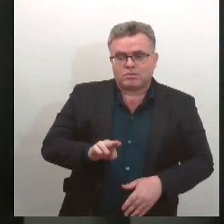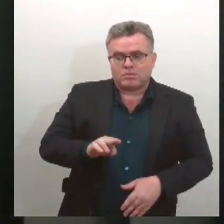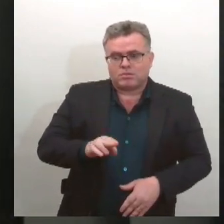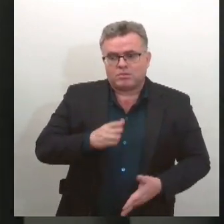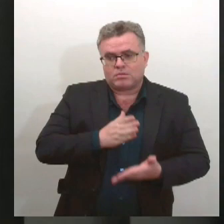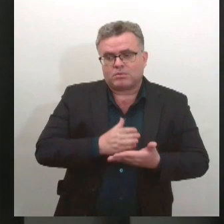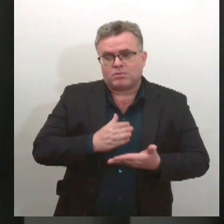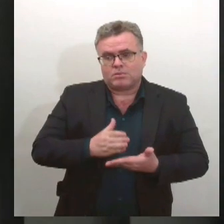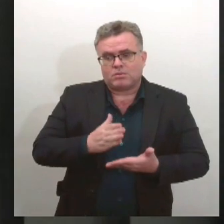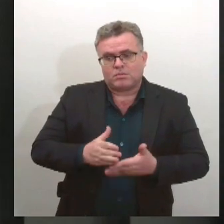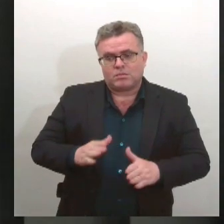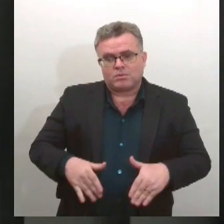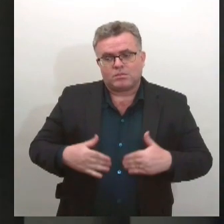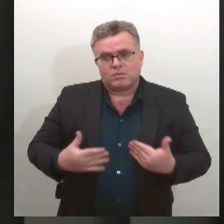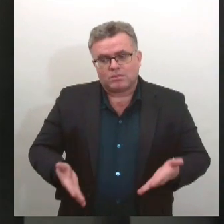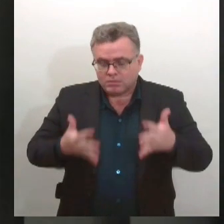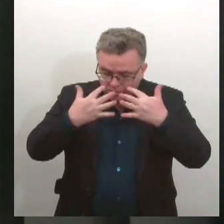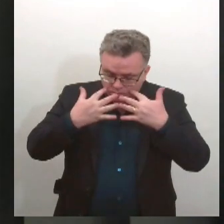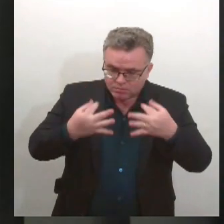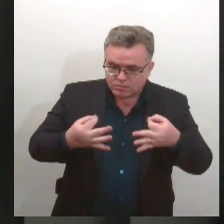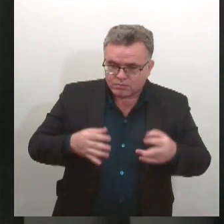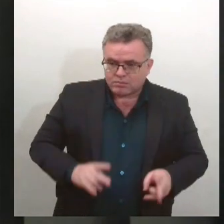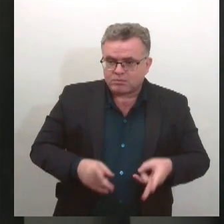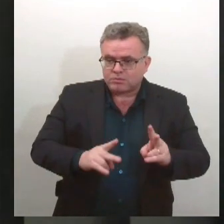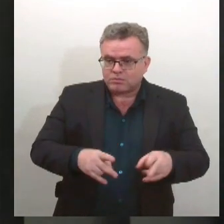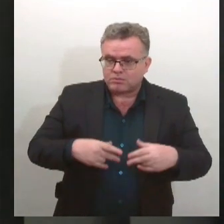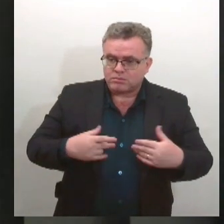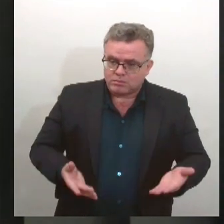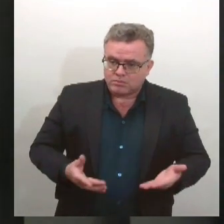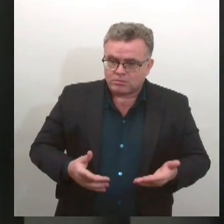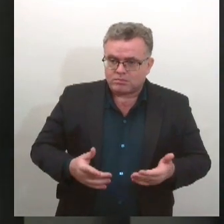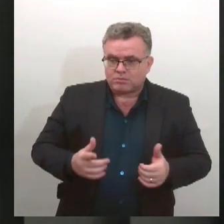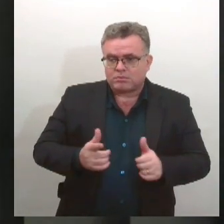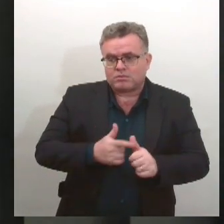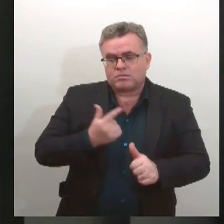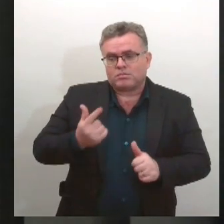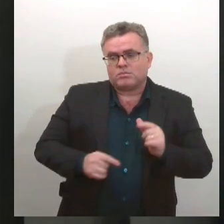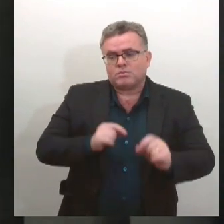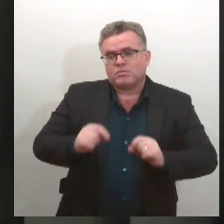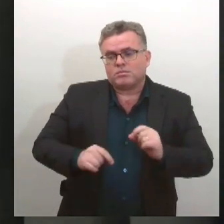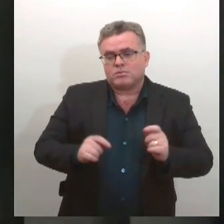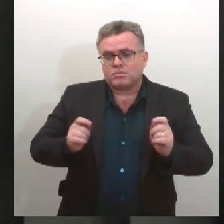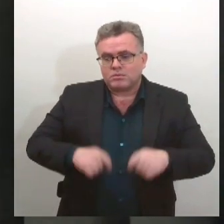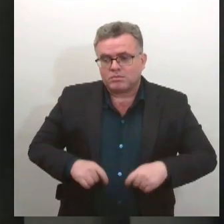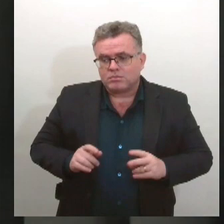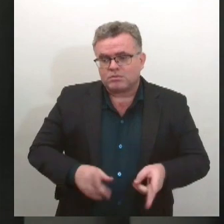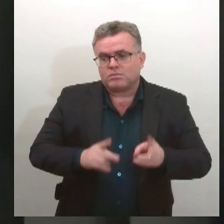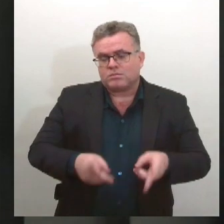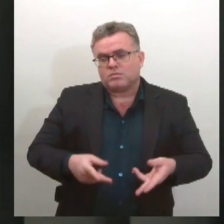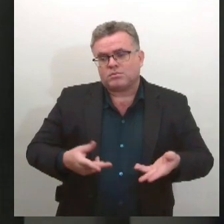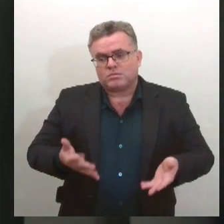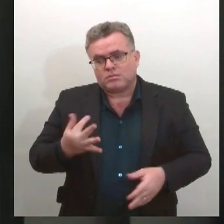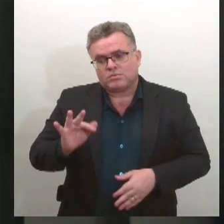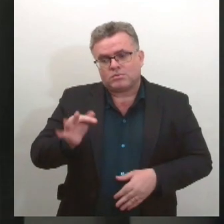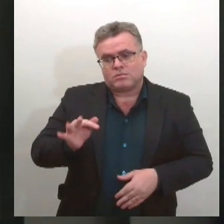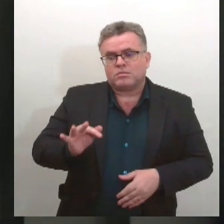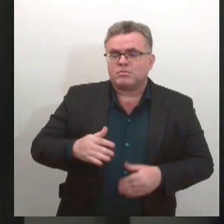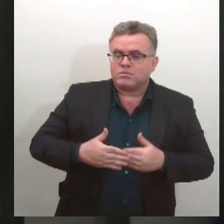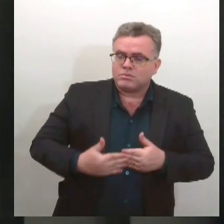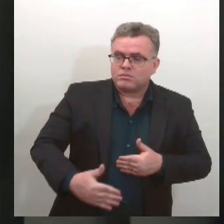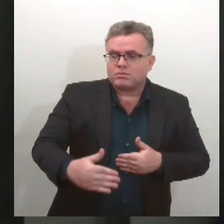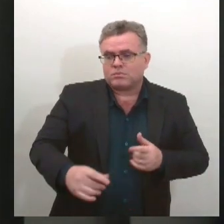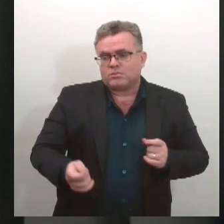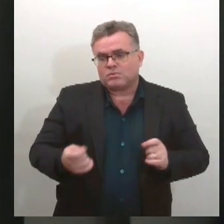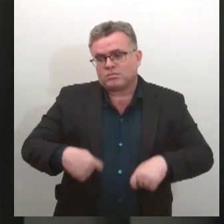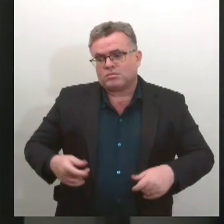atentos ao vencimento das parcelas. A primeira vence nesta segunda-feira, 5 de fevereiro, e as demais deverão ser pagas sempre no dia 5 de